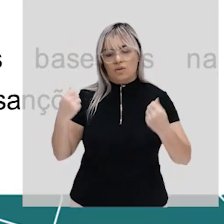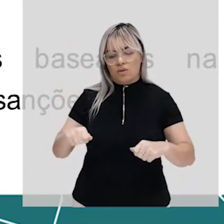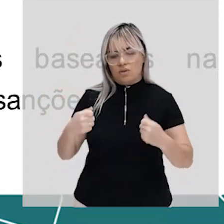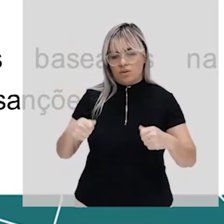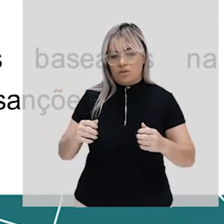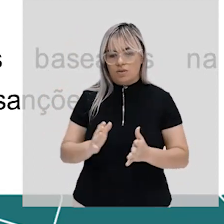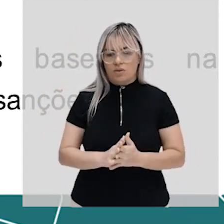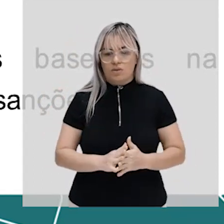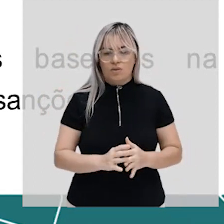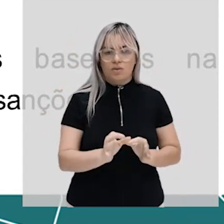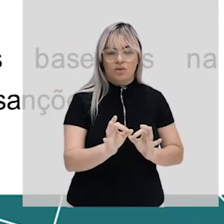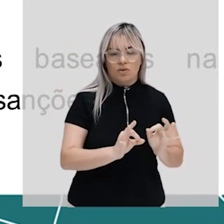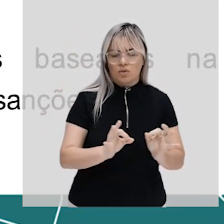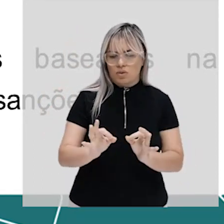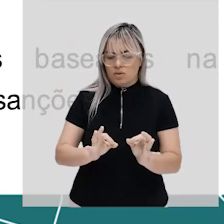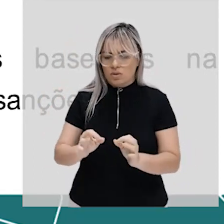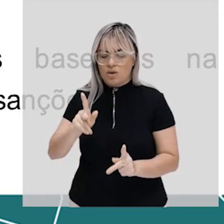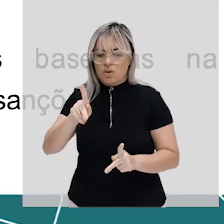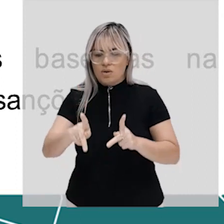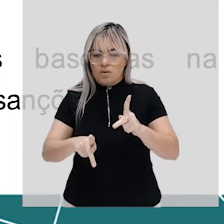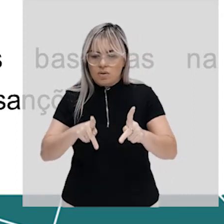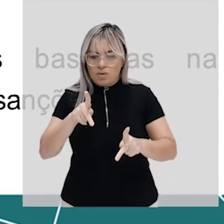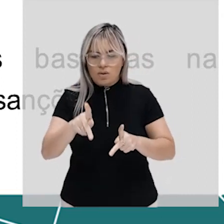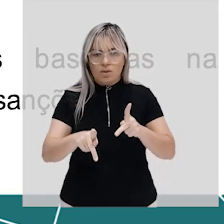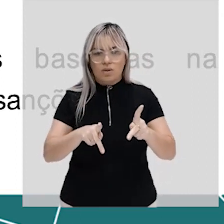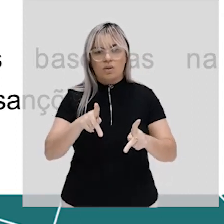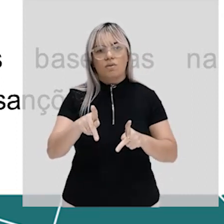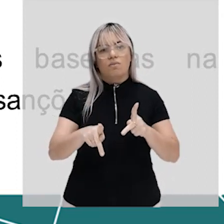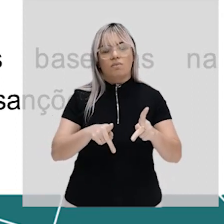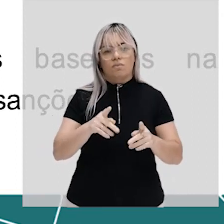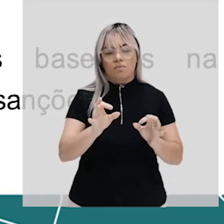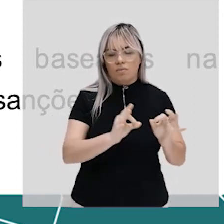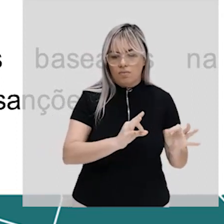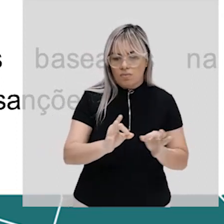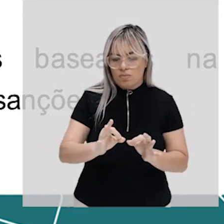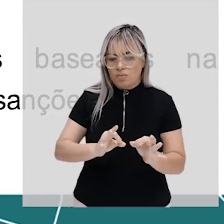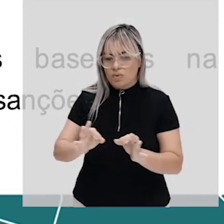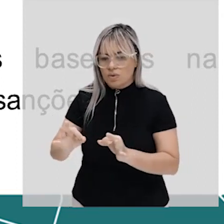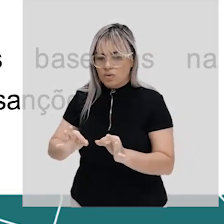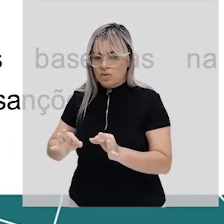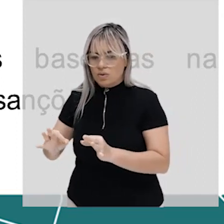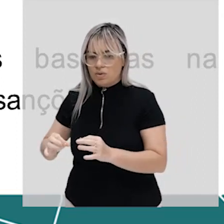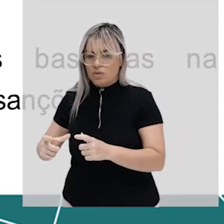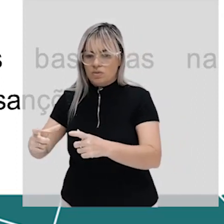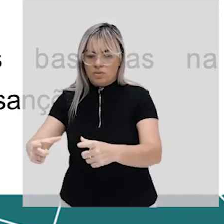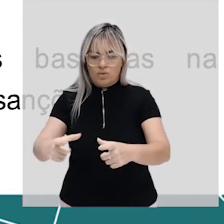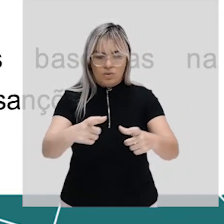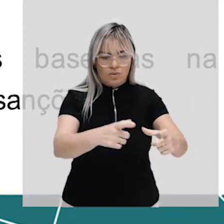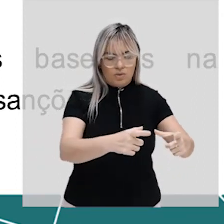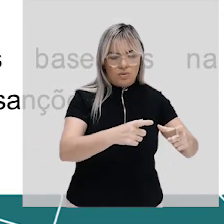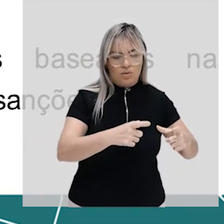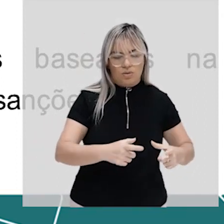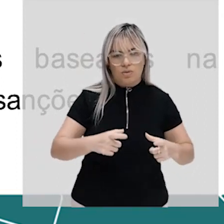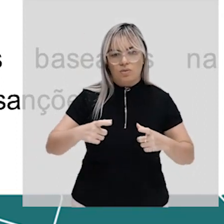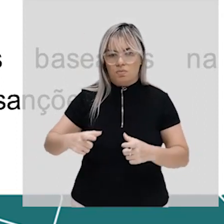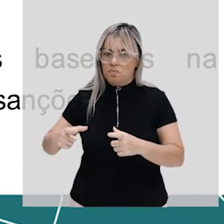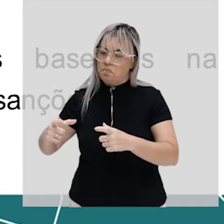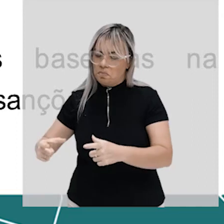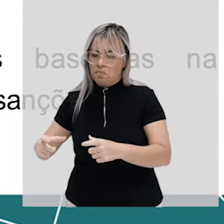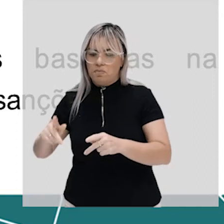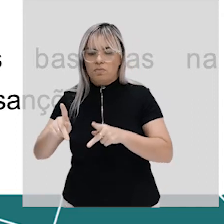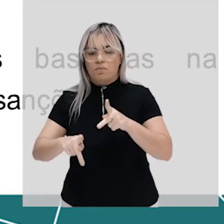das civilizações antigas de gerenciar contingentes populacionais a população